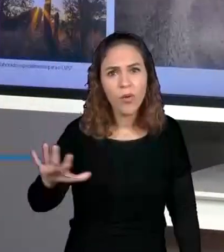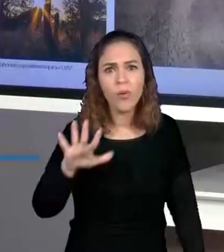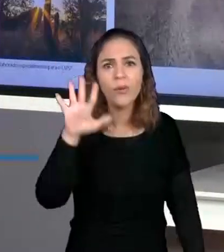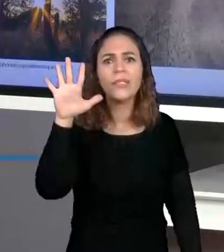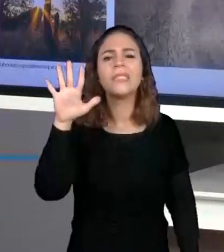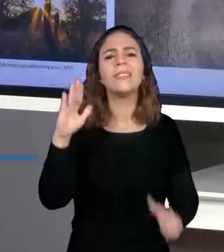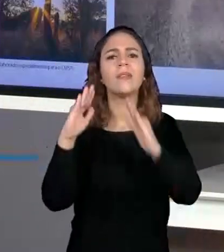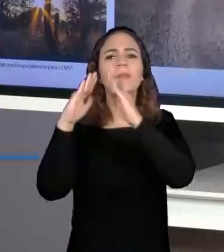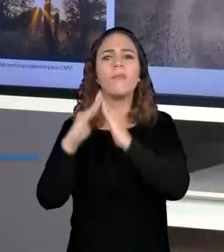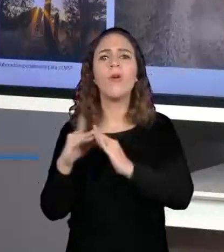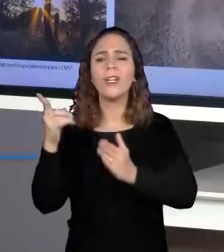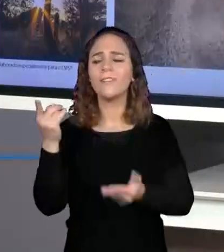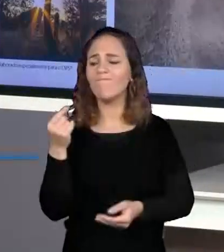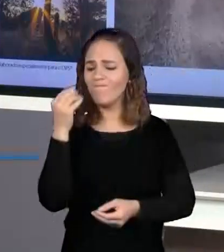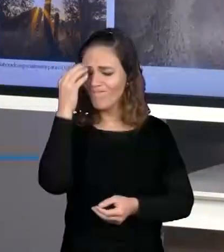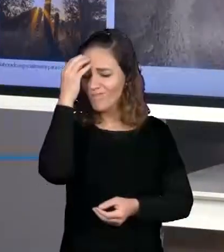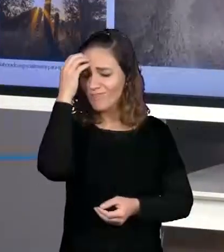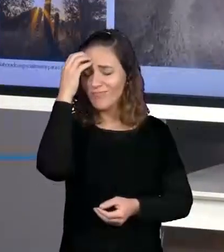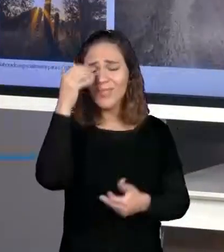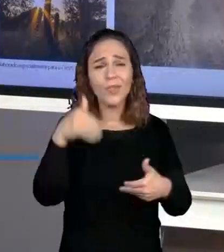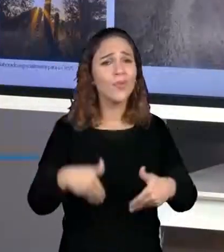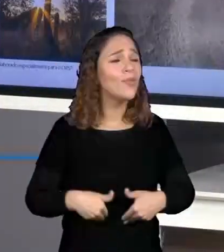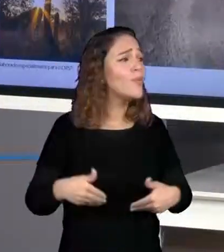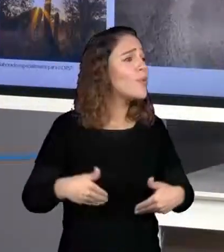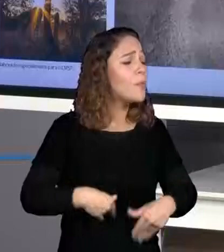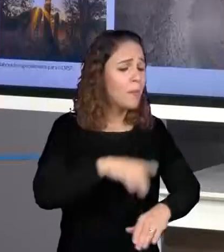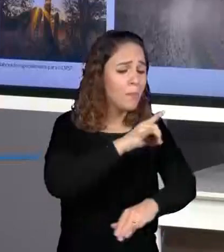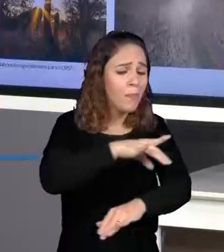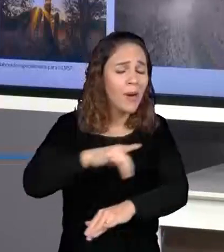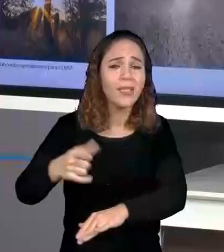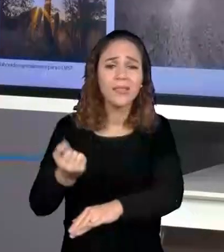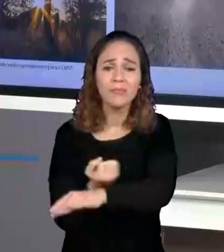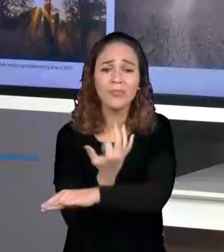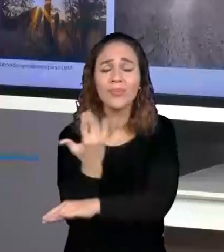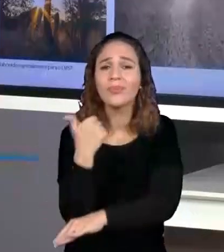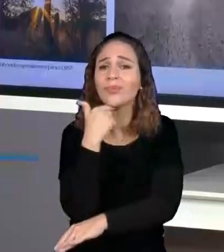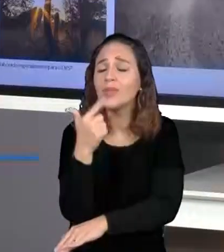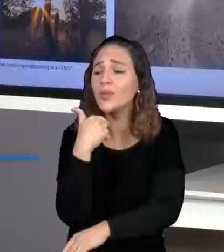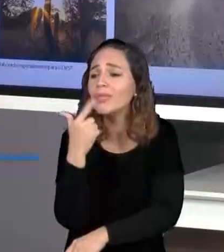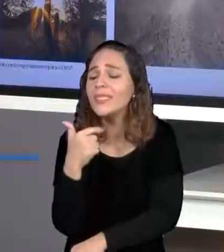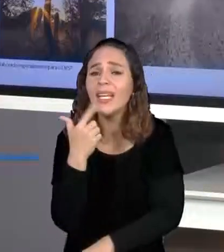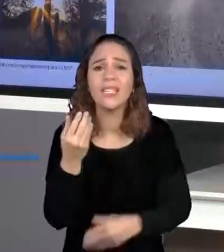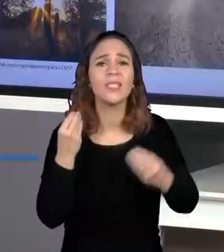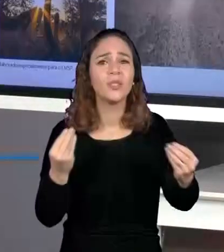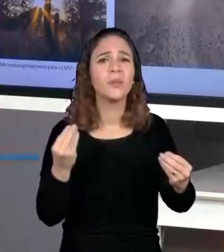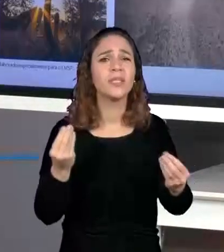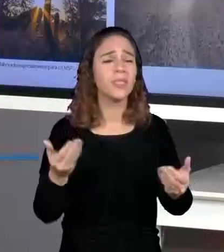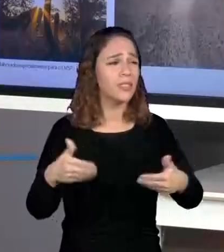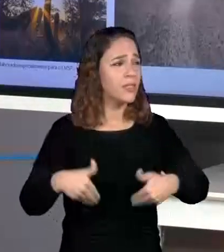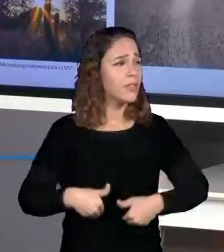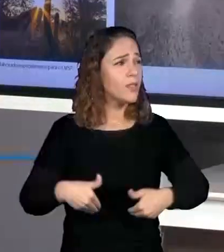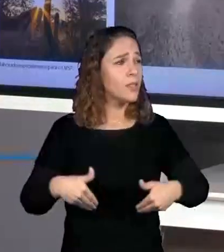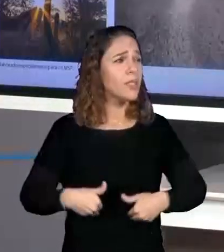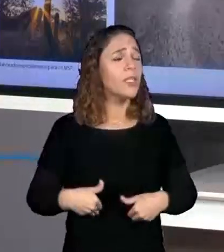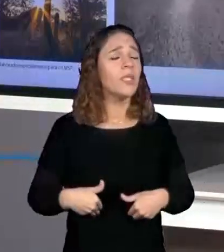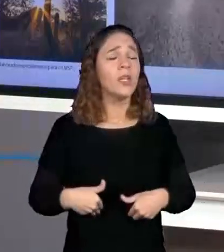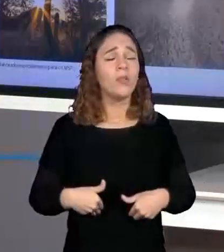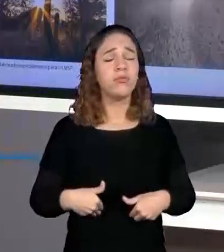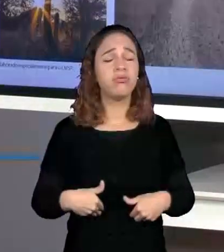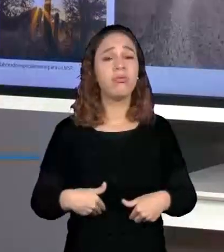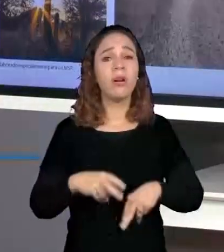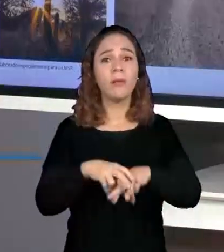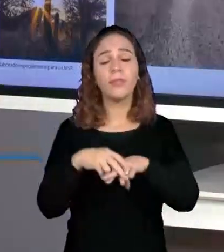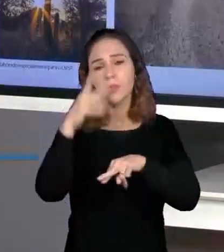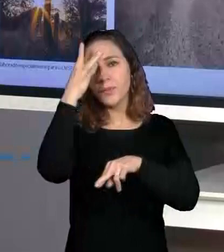estados, em busca do sudeste por causa da fome. É algo pesado, não é? Mas vamos falar um pouquinho sobre isso hoje.